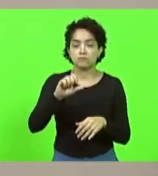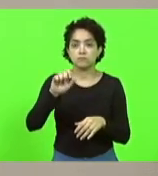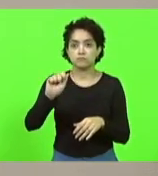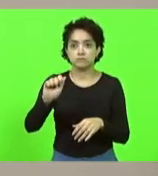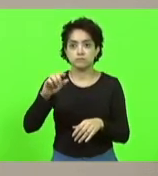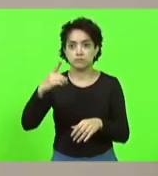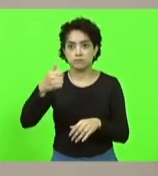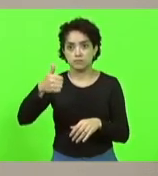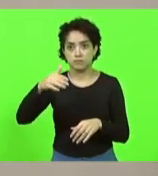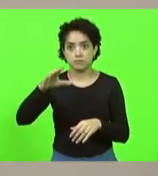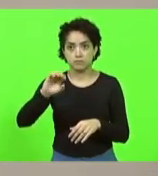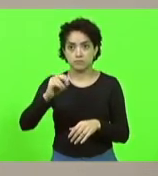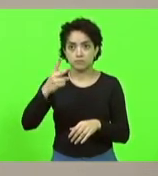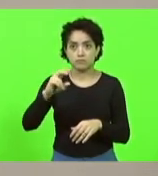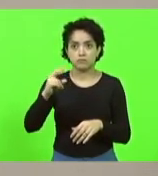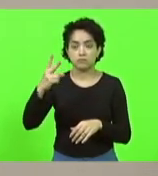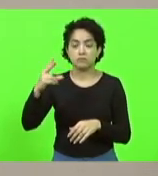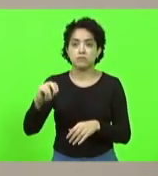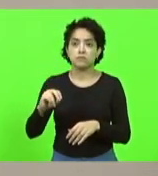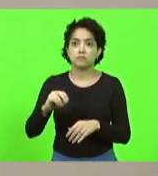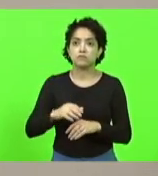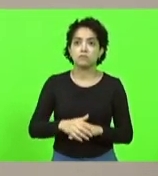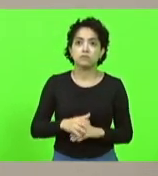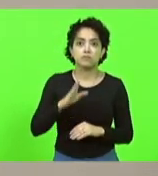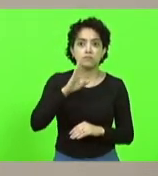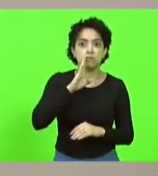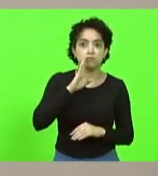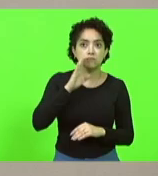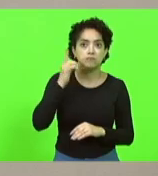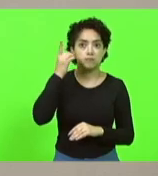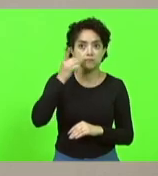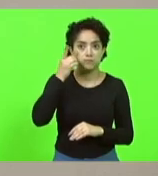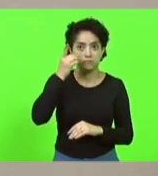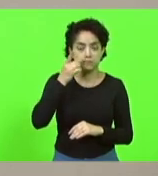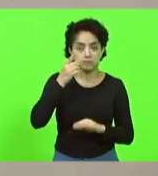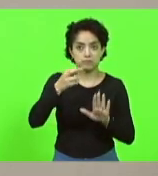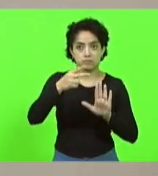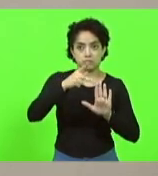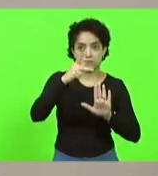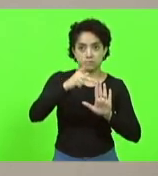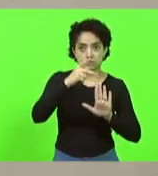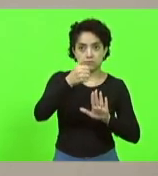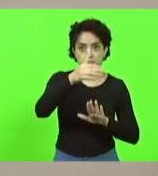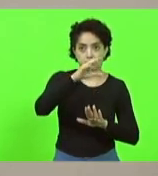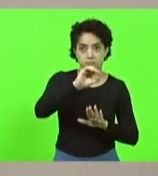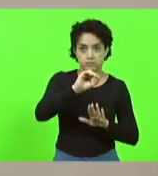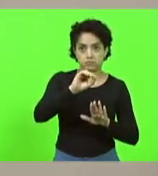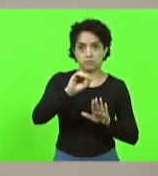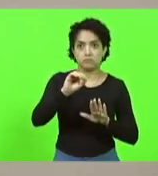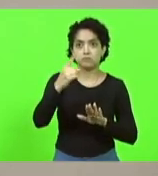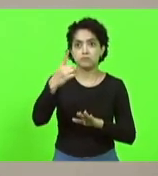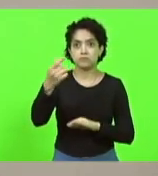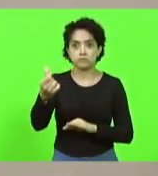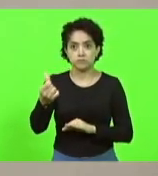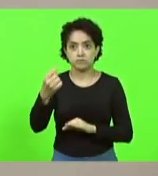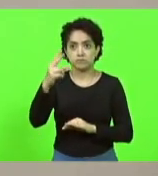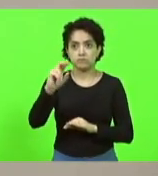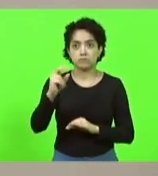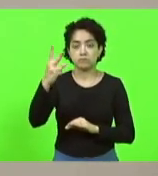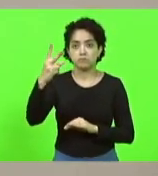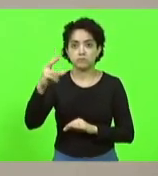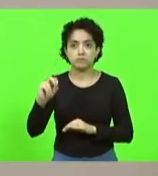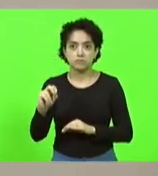.2020, autor deputado Nilsson Berlanda, susta às portarias número 10 e número 16 de 2020 do